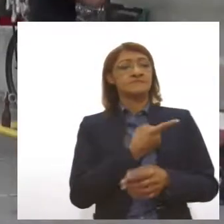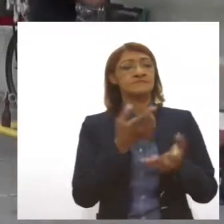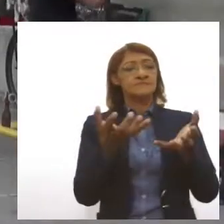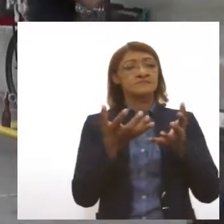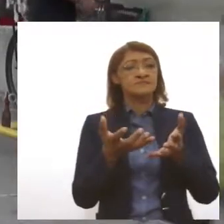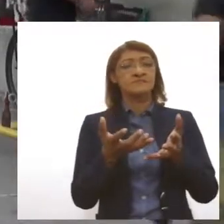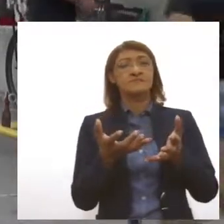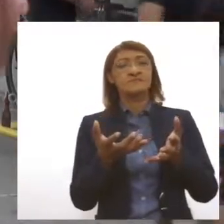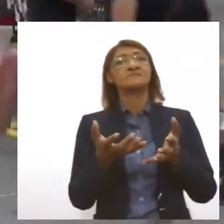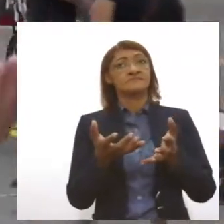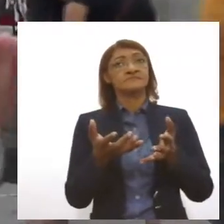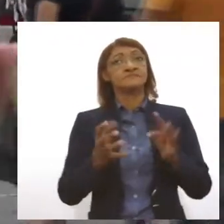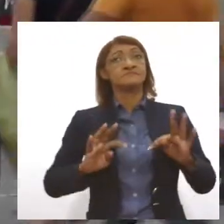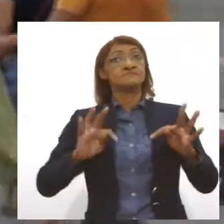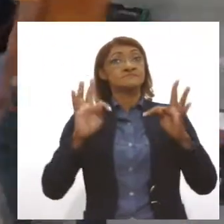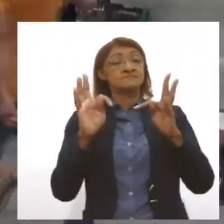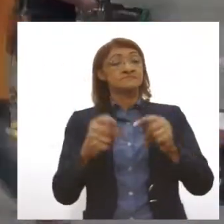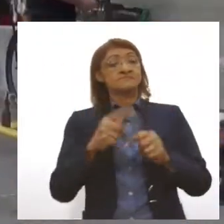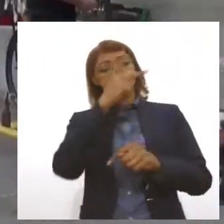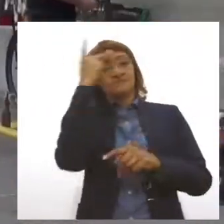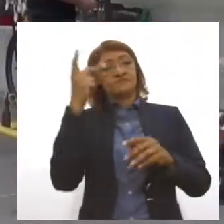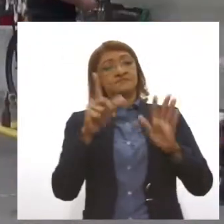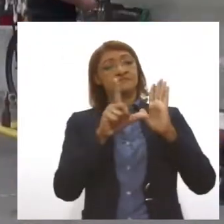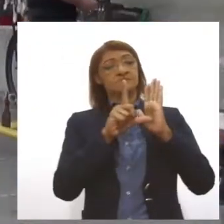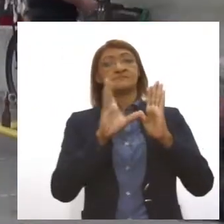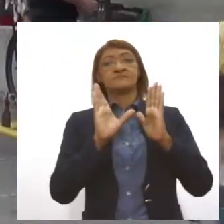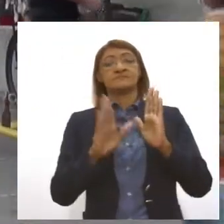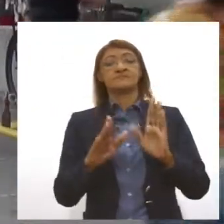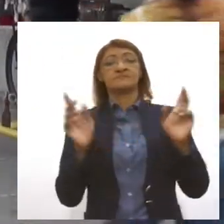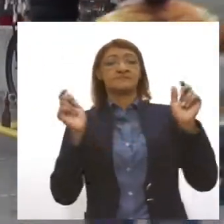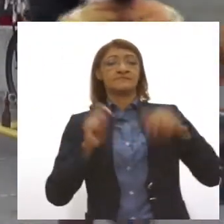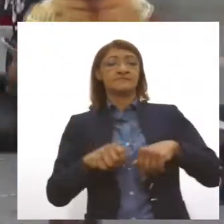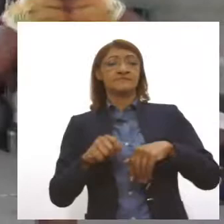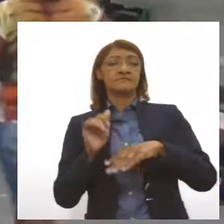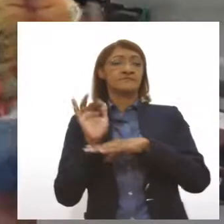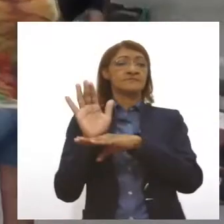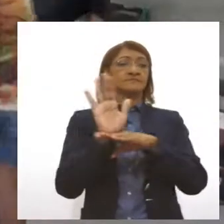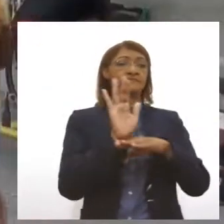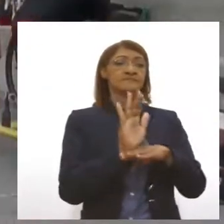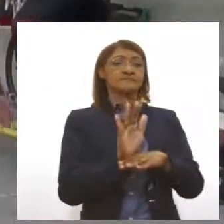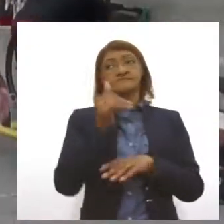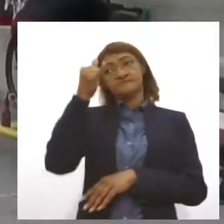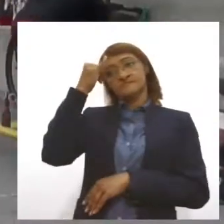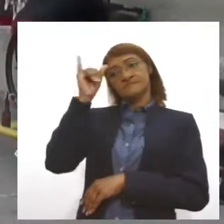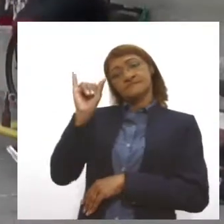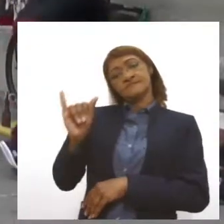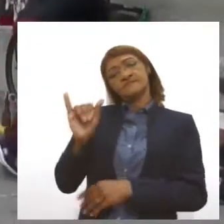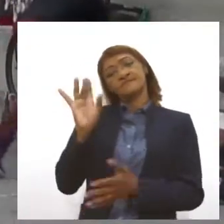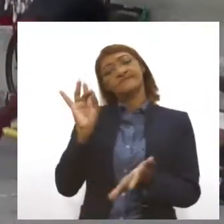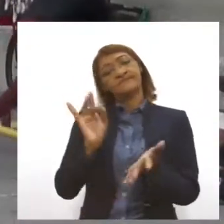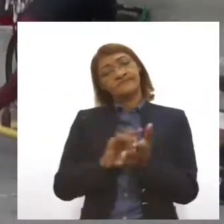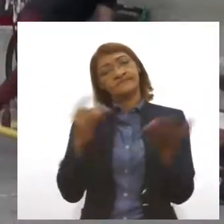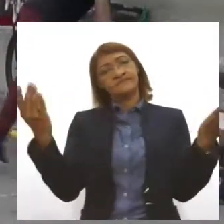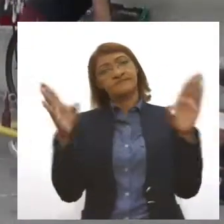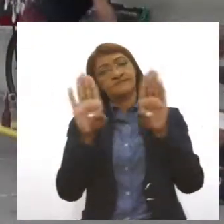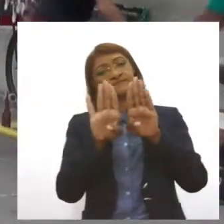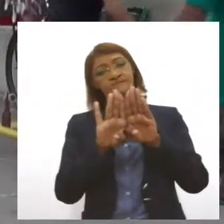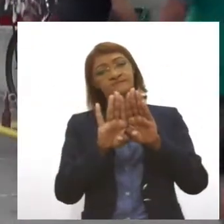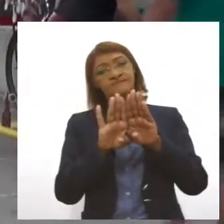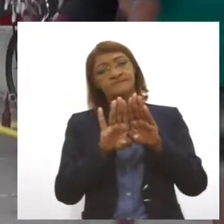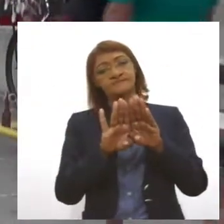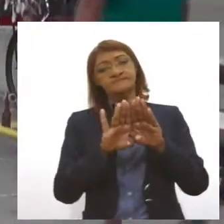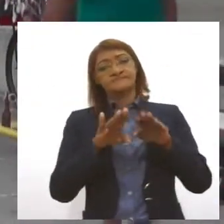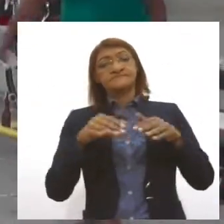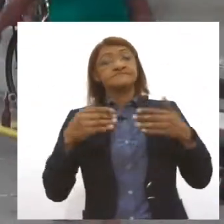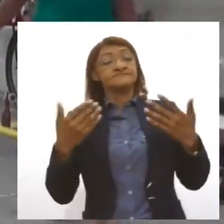lojistas e toda a população para que possa contribuir, para que se evite realmente o novo fechamento. Então, fizemos uma